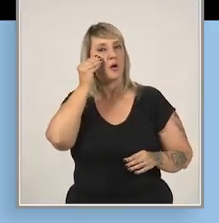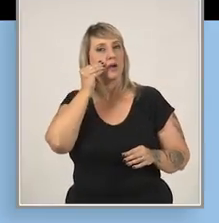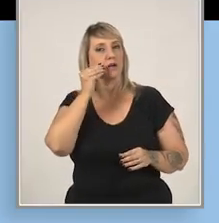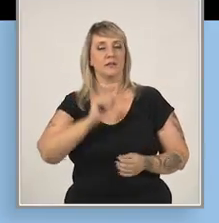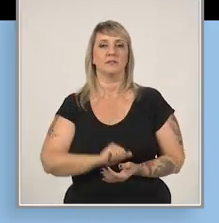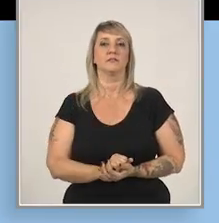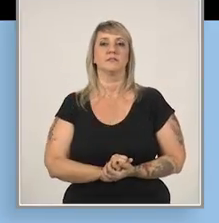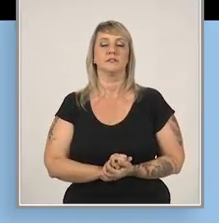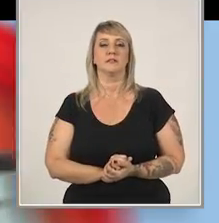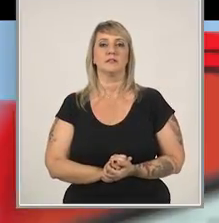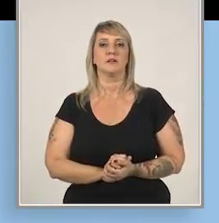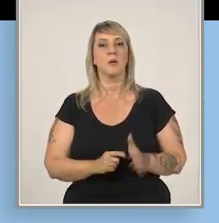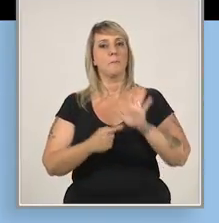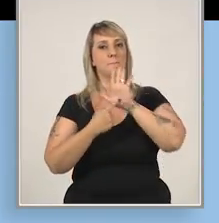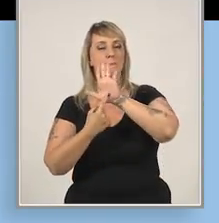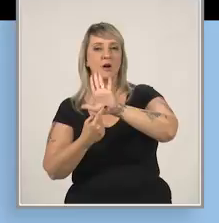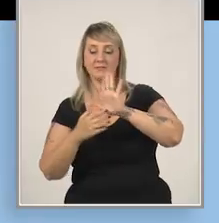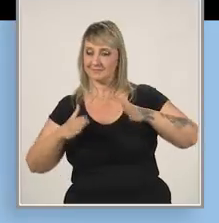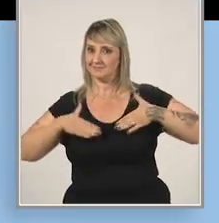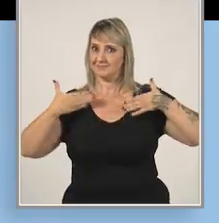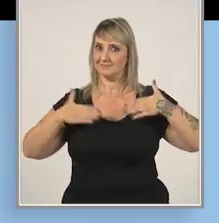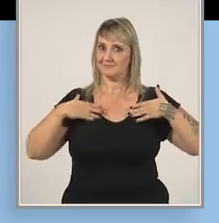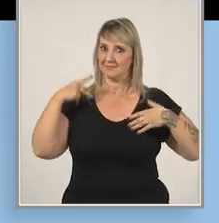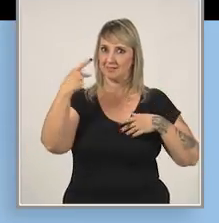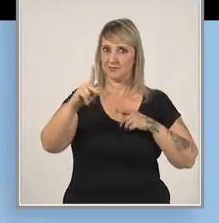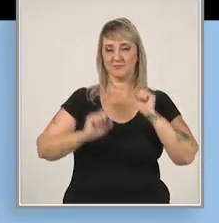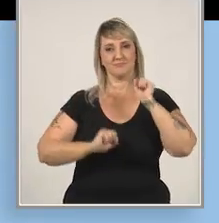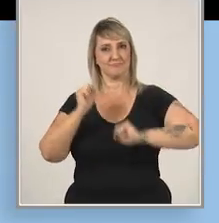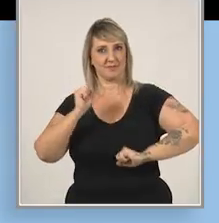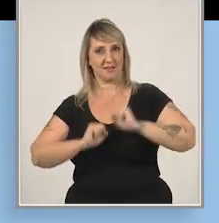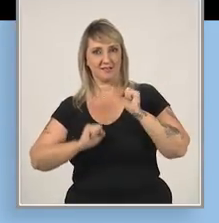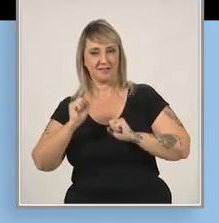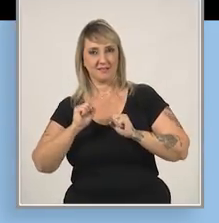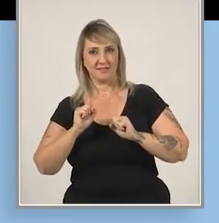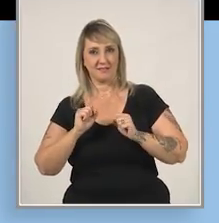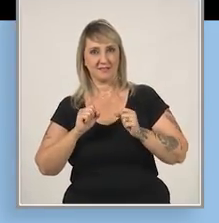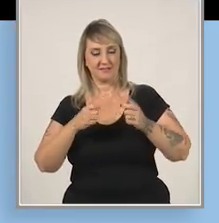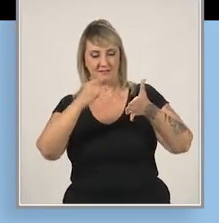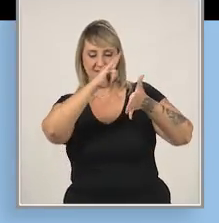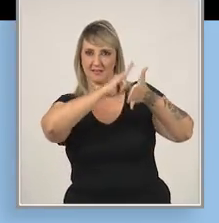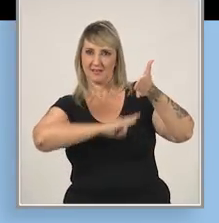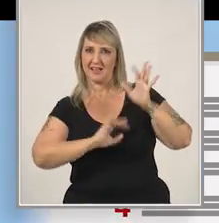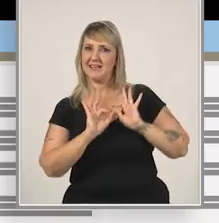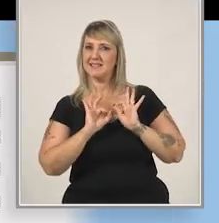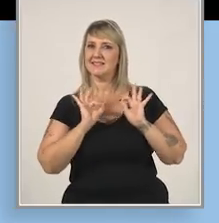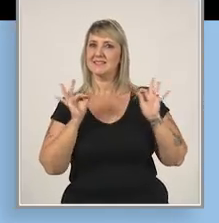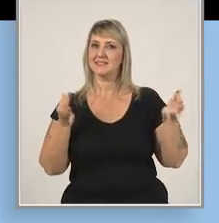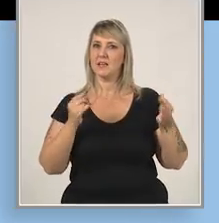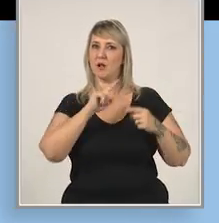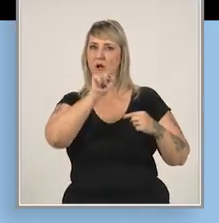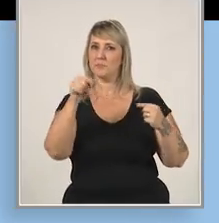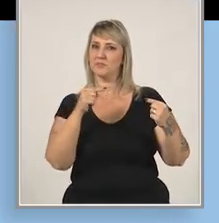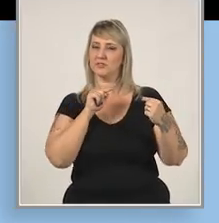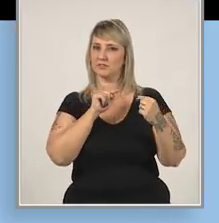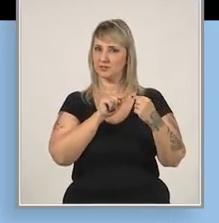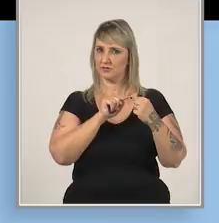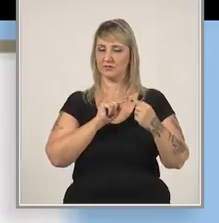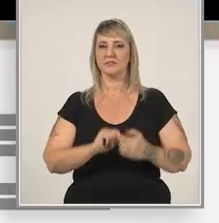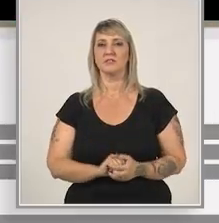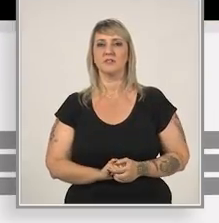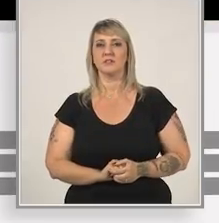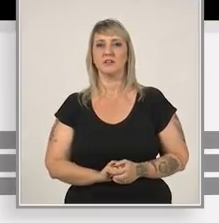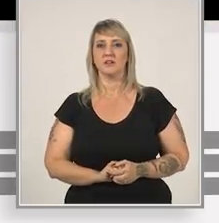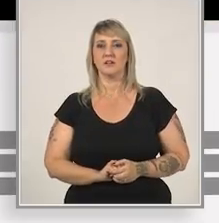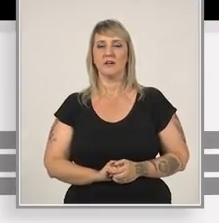oportunidades como essa. Mostre empolgação pelo seu negócio. O texto deve ser simples e objetivo.